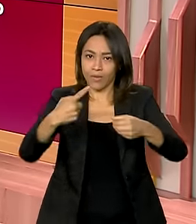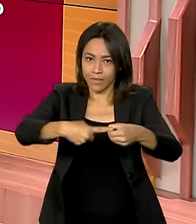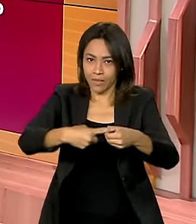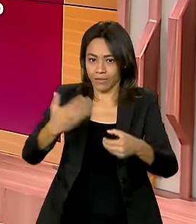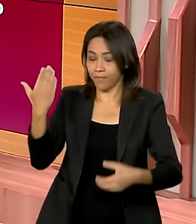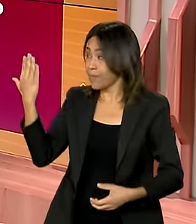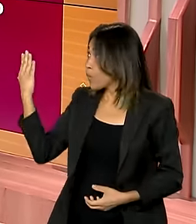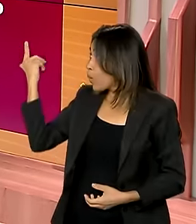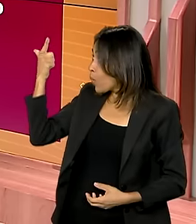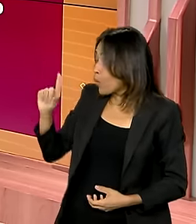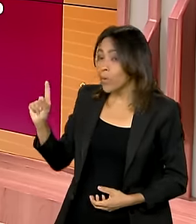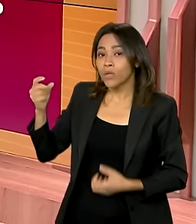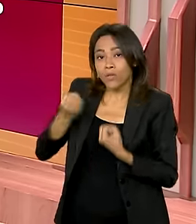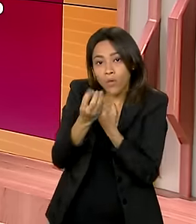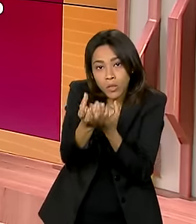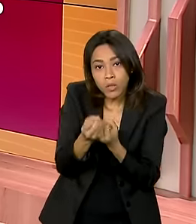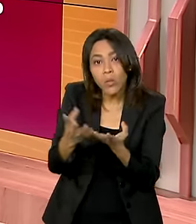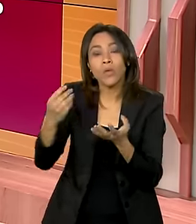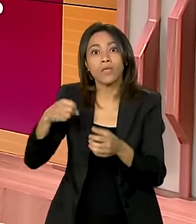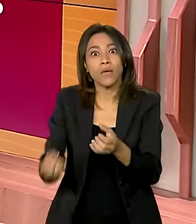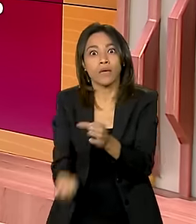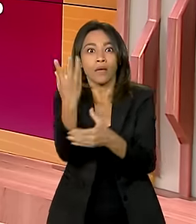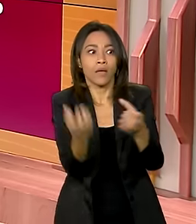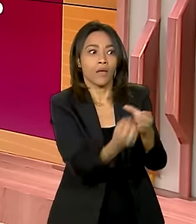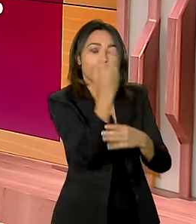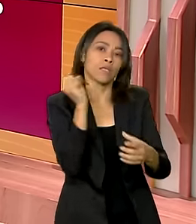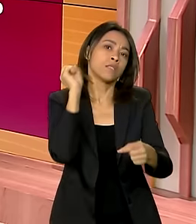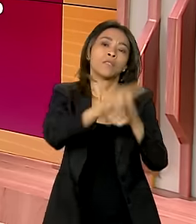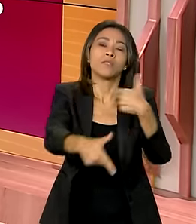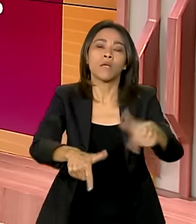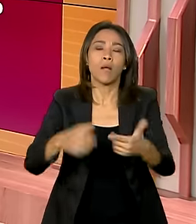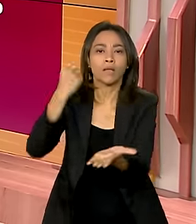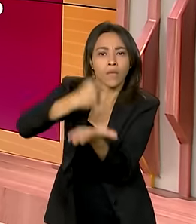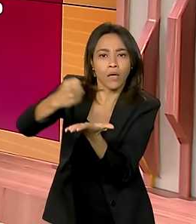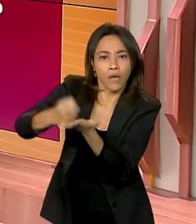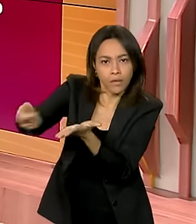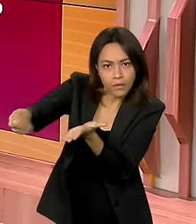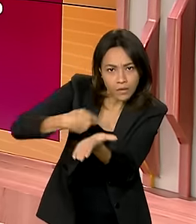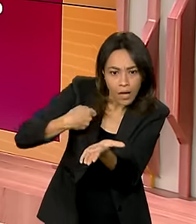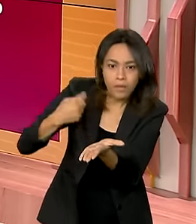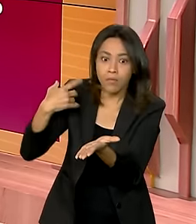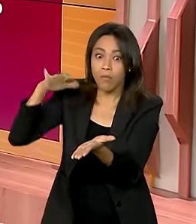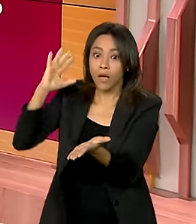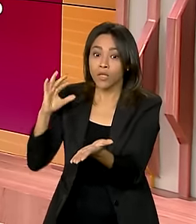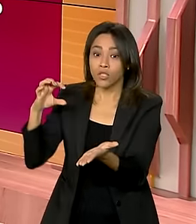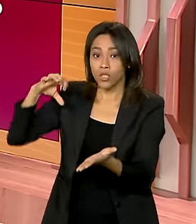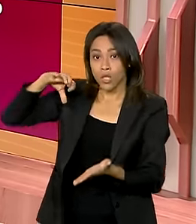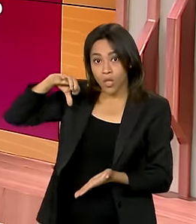geração de emprego com carteira assinada. Você vê aí mais de 9 mil trabalhadores